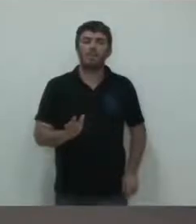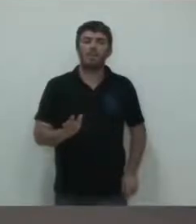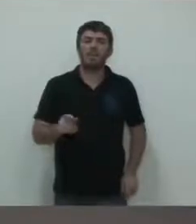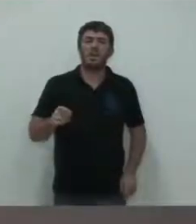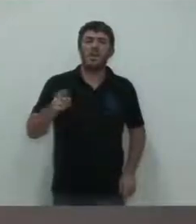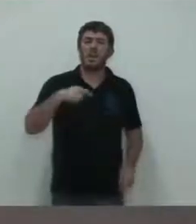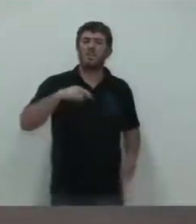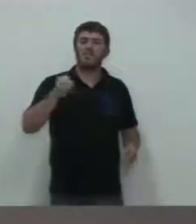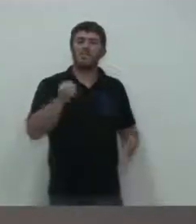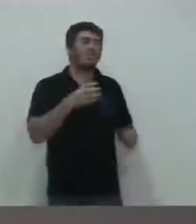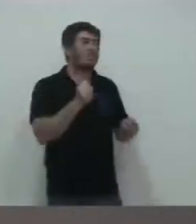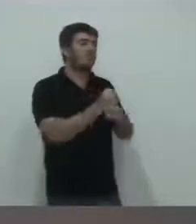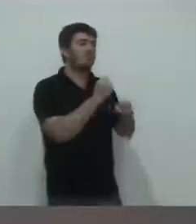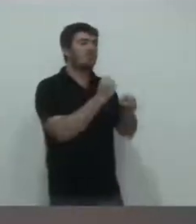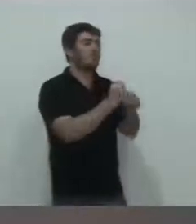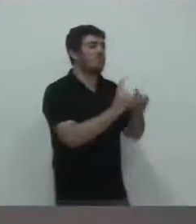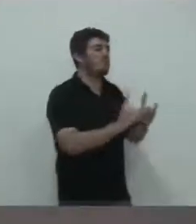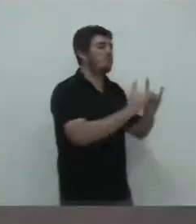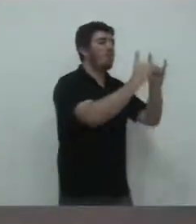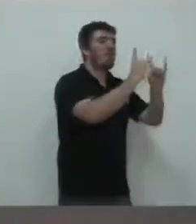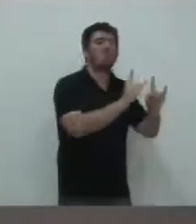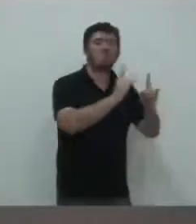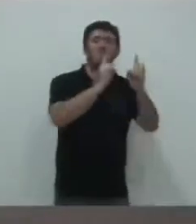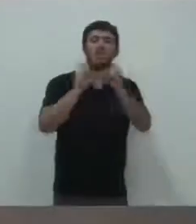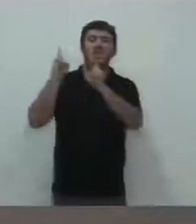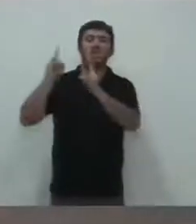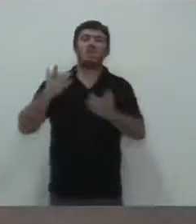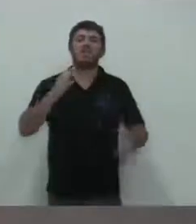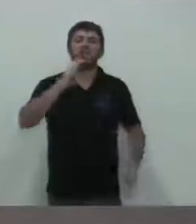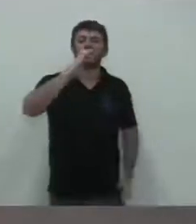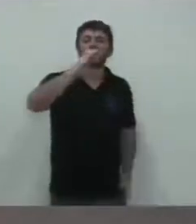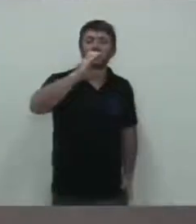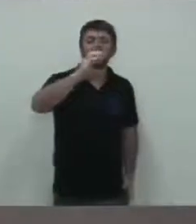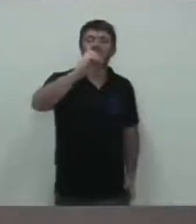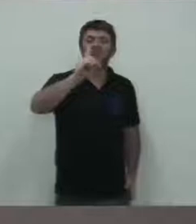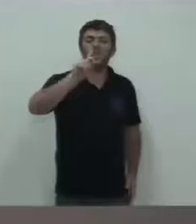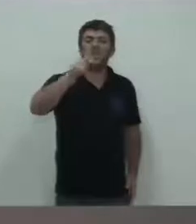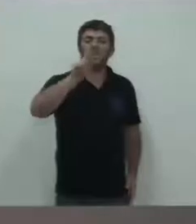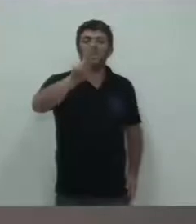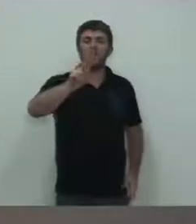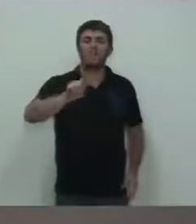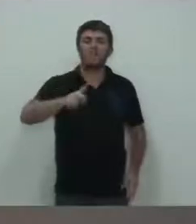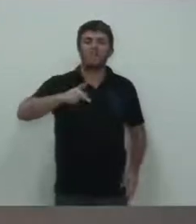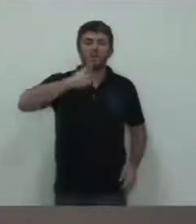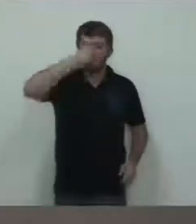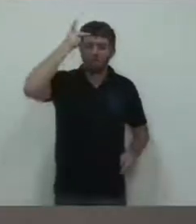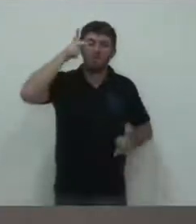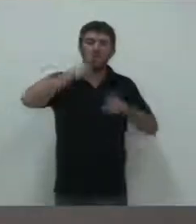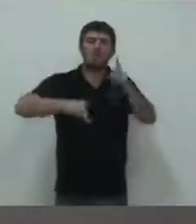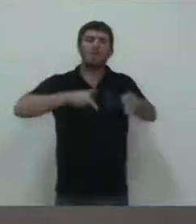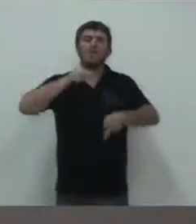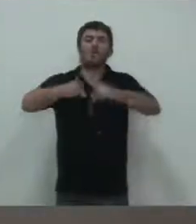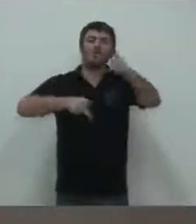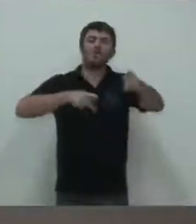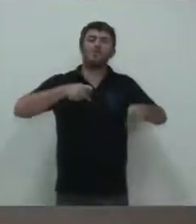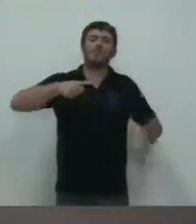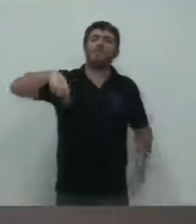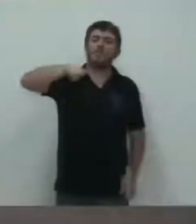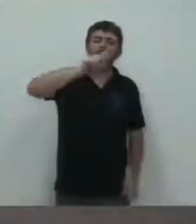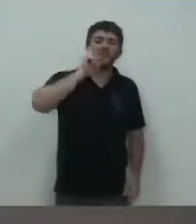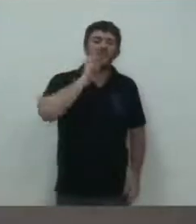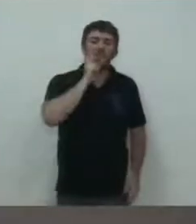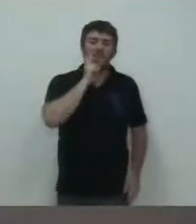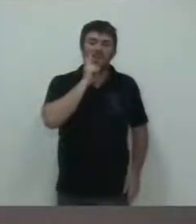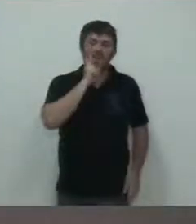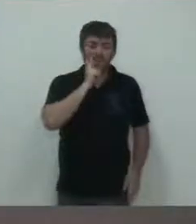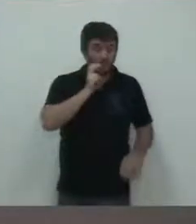prédios do CDHU. Olha, está aqui o prédio do CDHU para a população de Vinhedo. Para quê? A eleição está aí. É